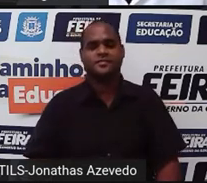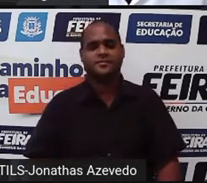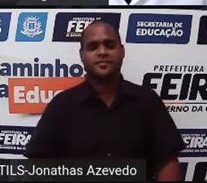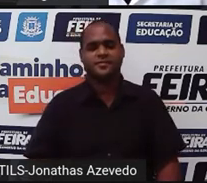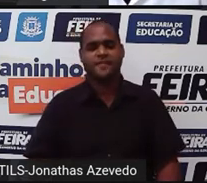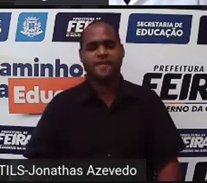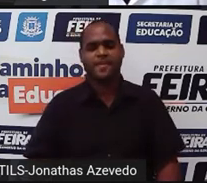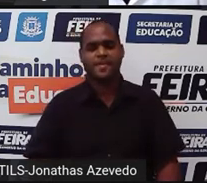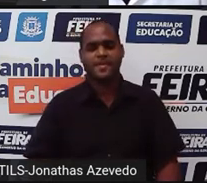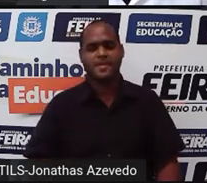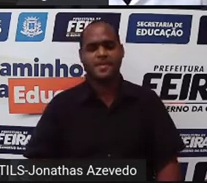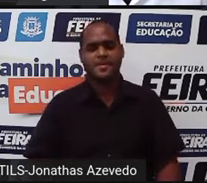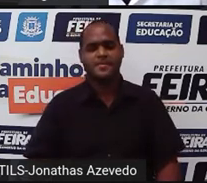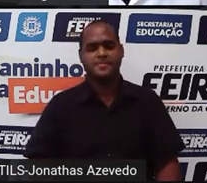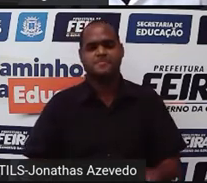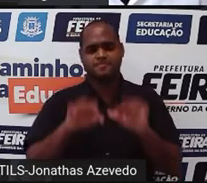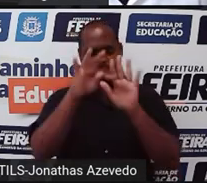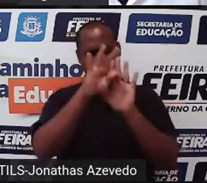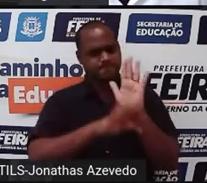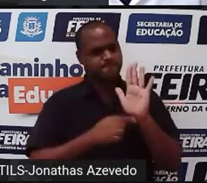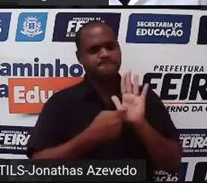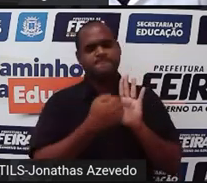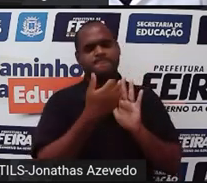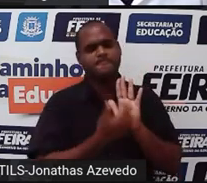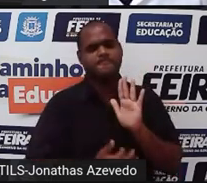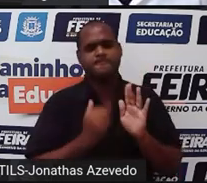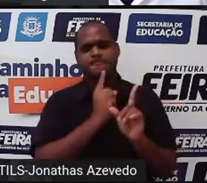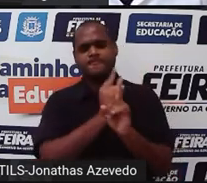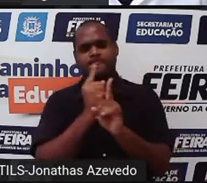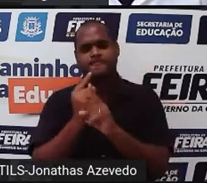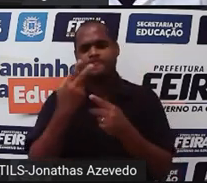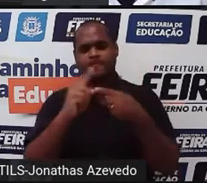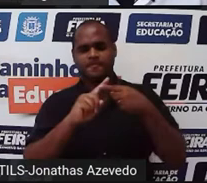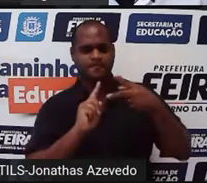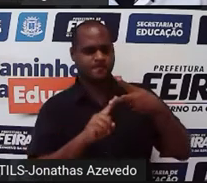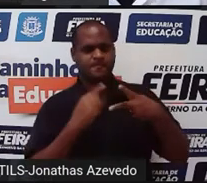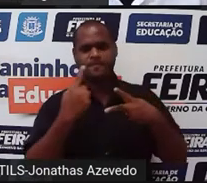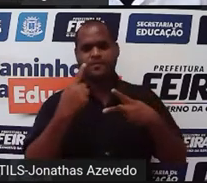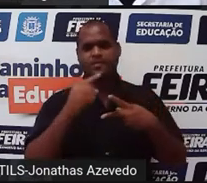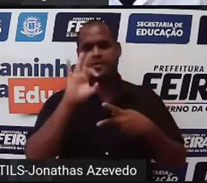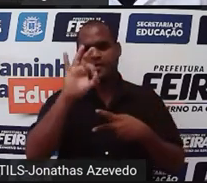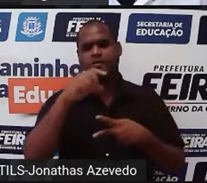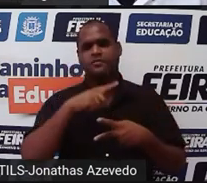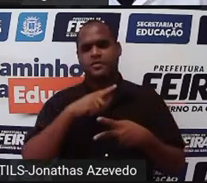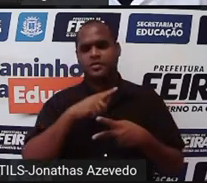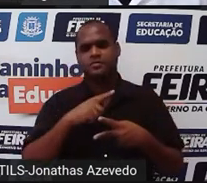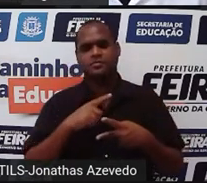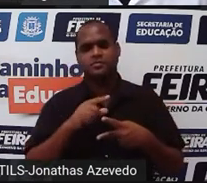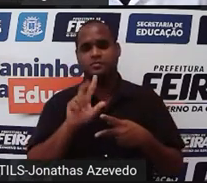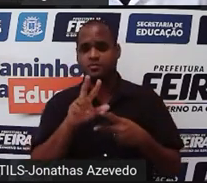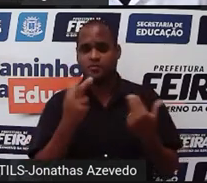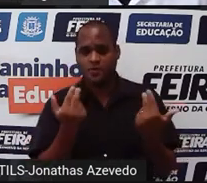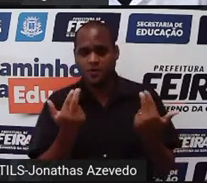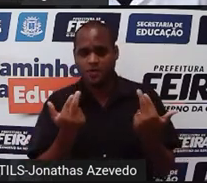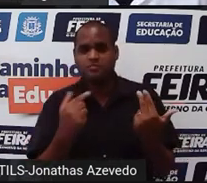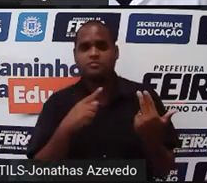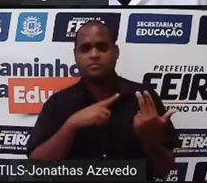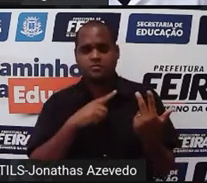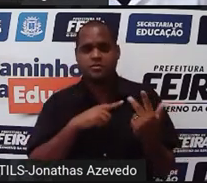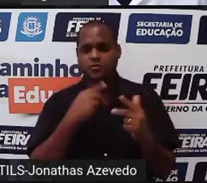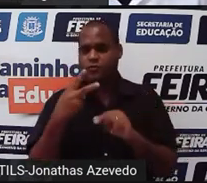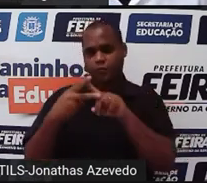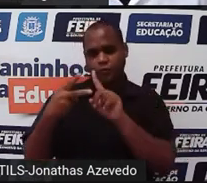E ali a gente tem um textozinho dizendo o seguinte. Encontramos duas equações do primeiro grau mas as duas